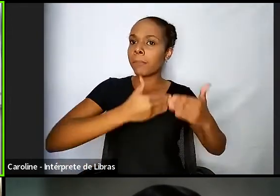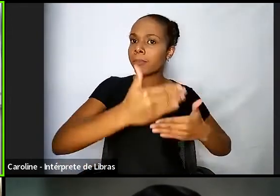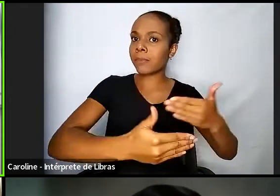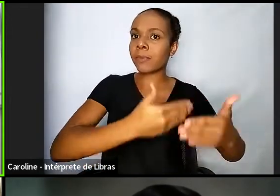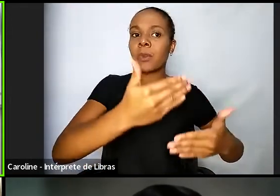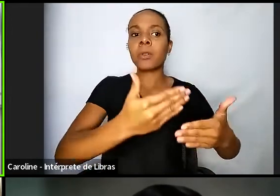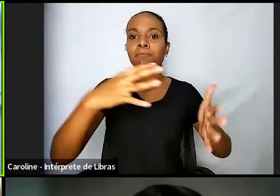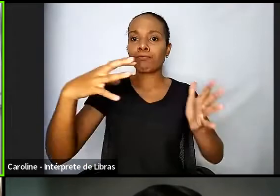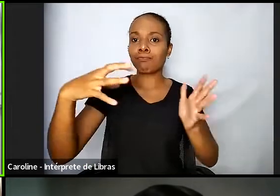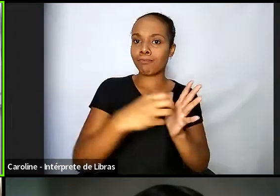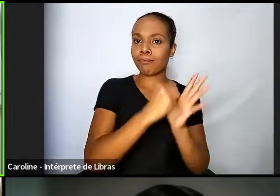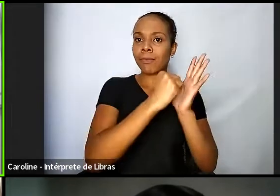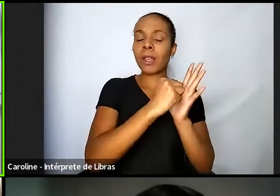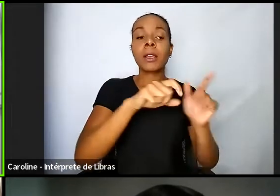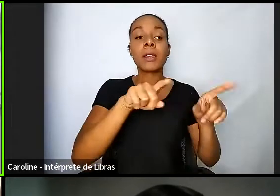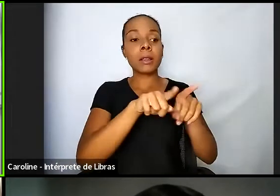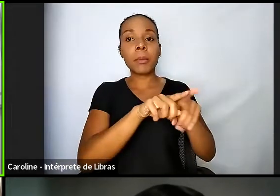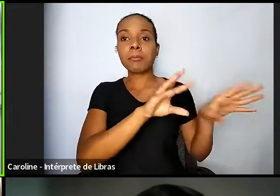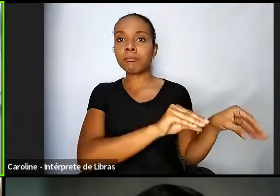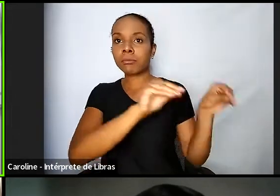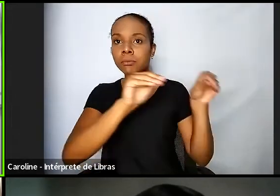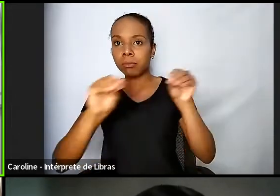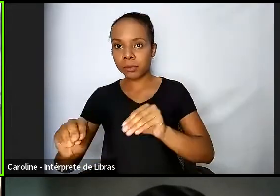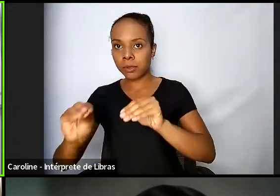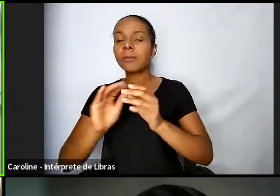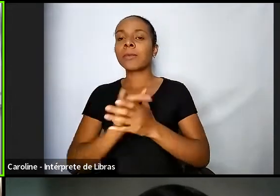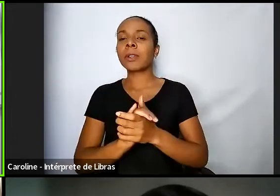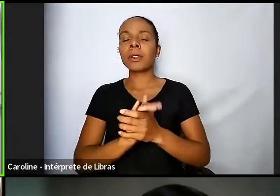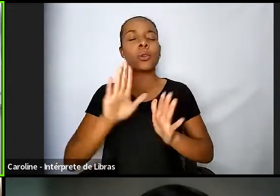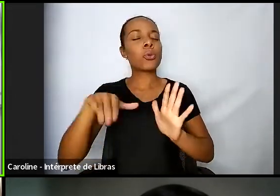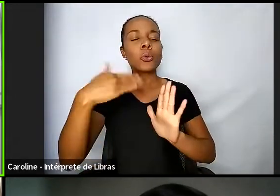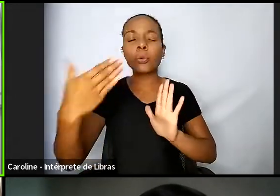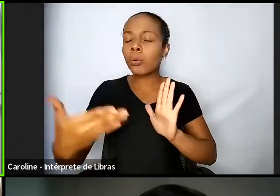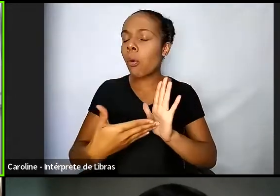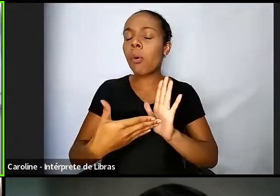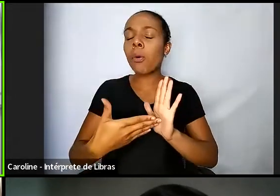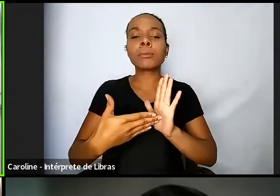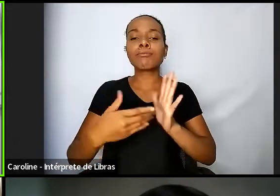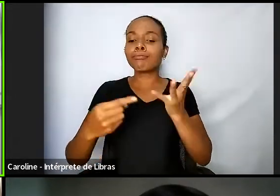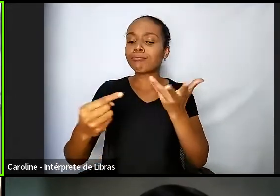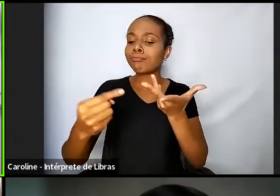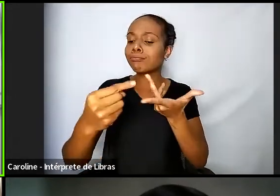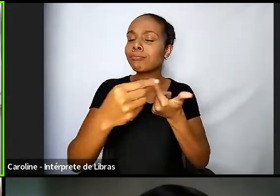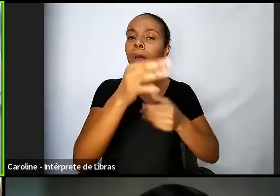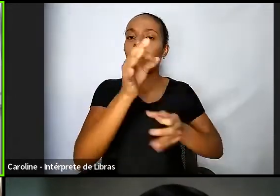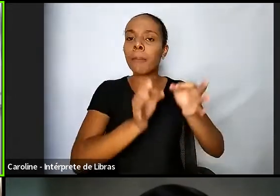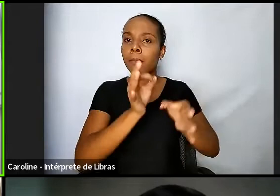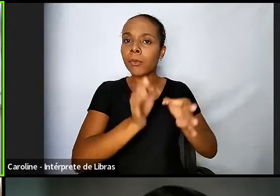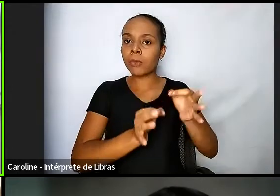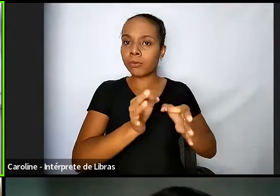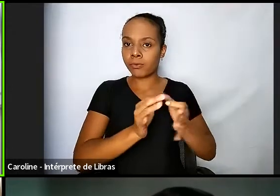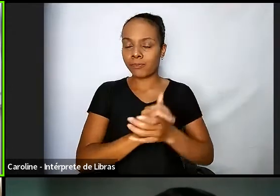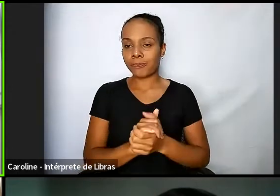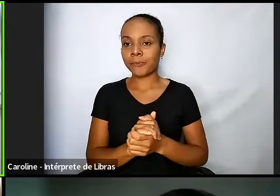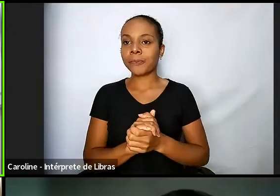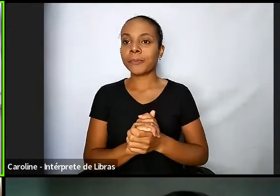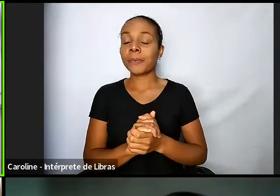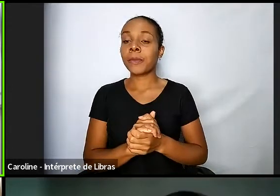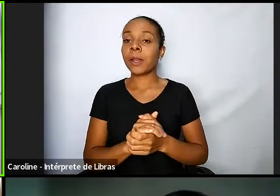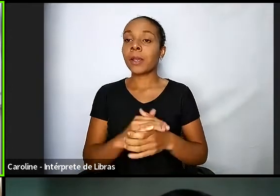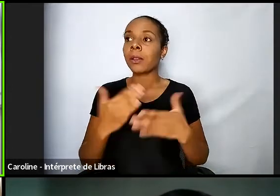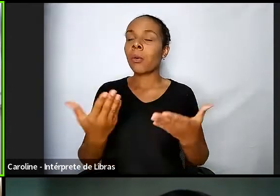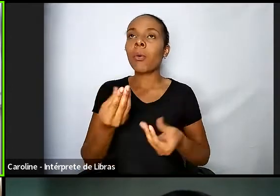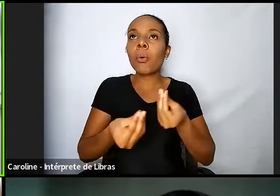e também todos os processos judiciais no próprio PJE como que seria possível